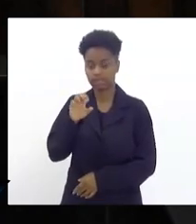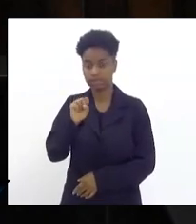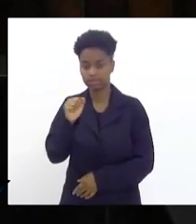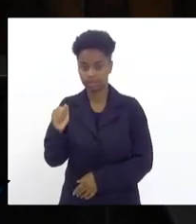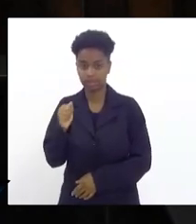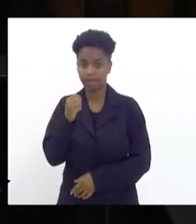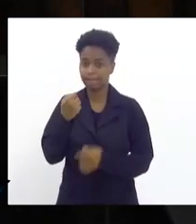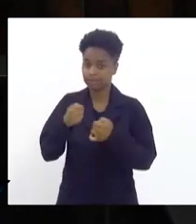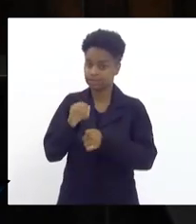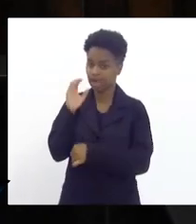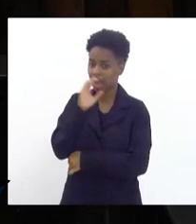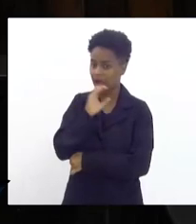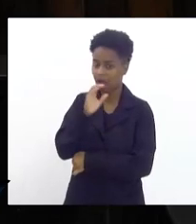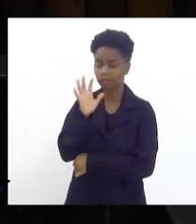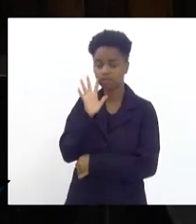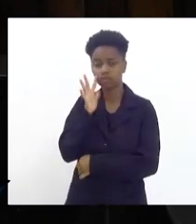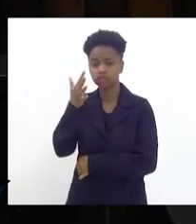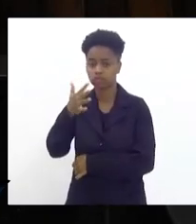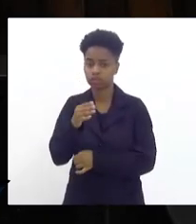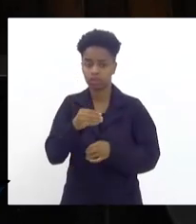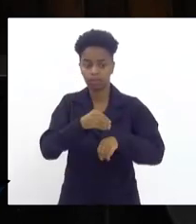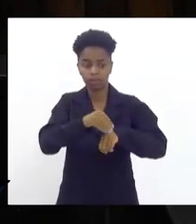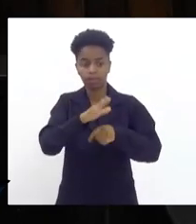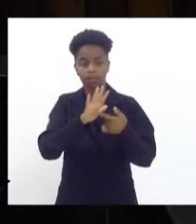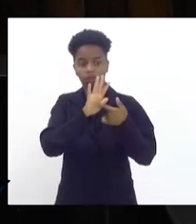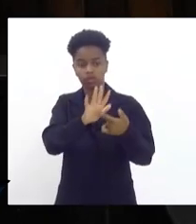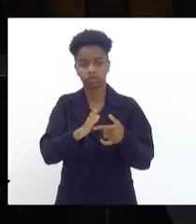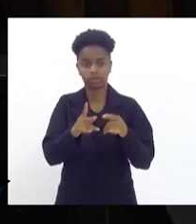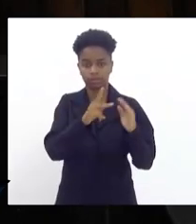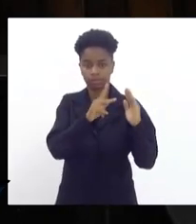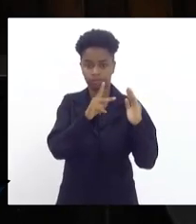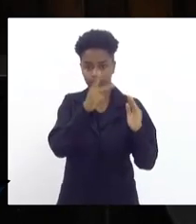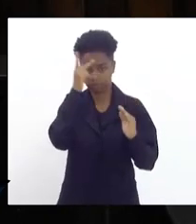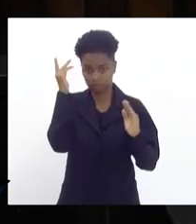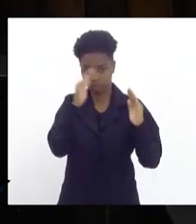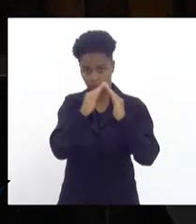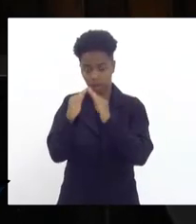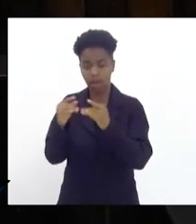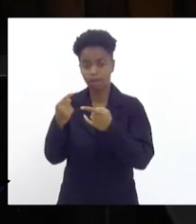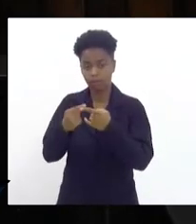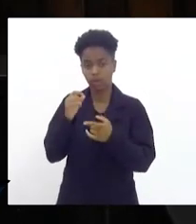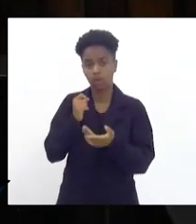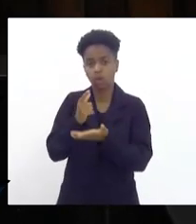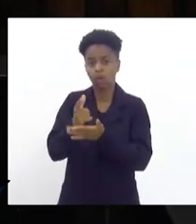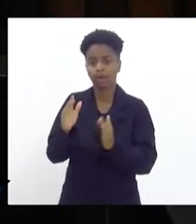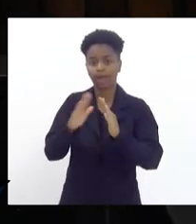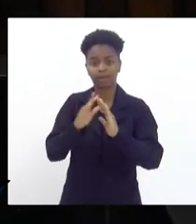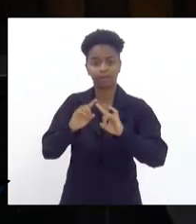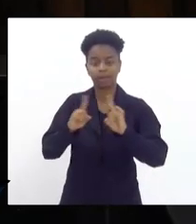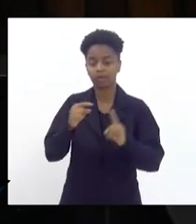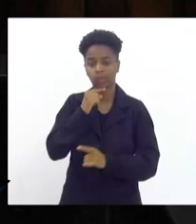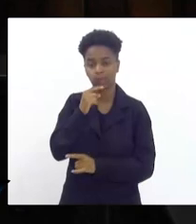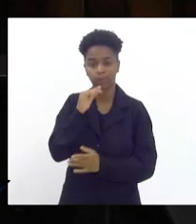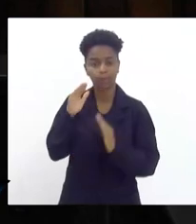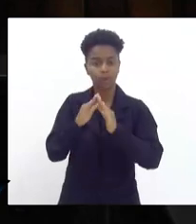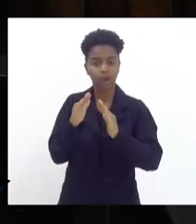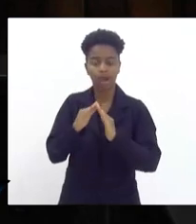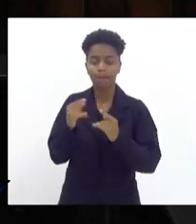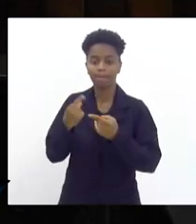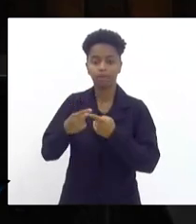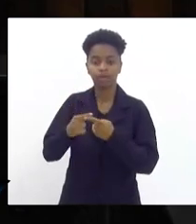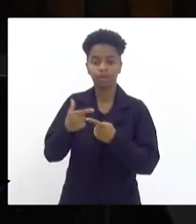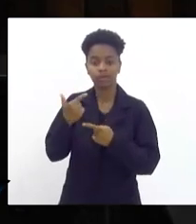breve possível uma solução aos moradores que teve seu sonho da casa própria realizada mas não pode morar porque não instala